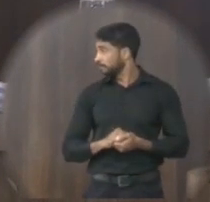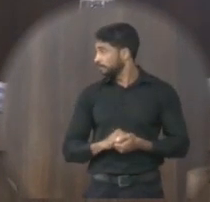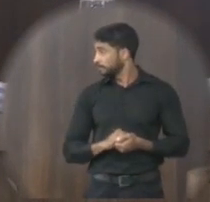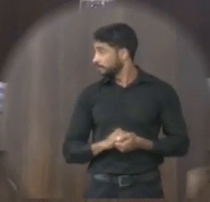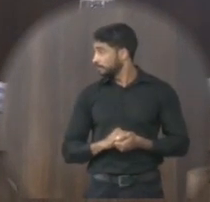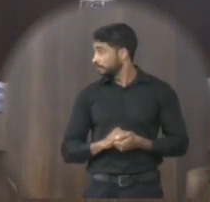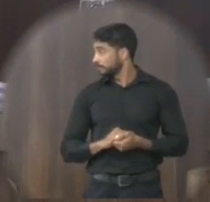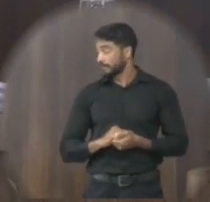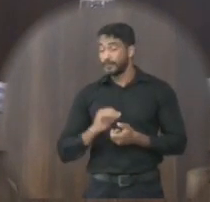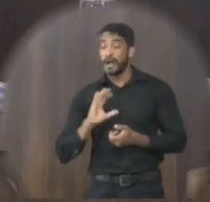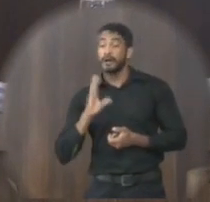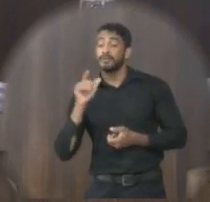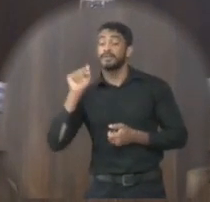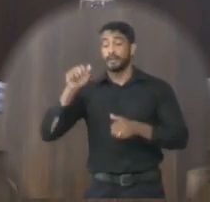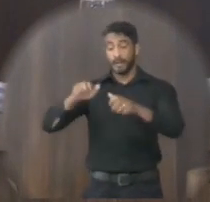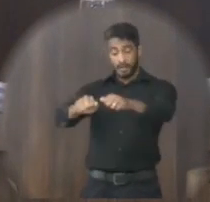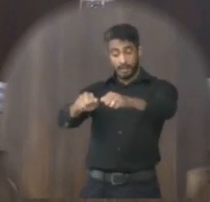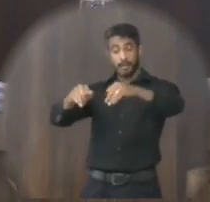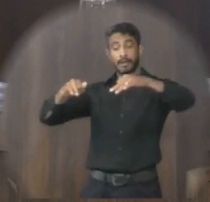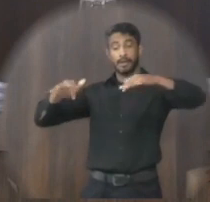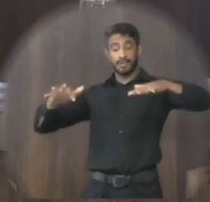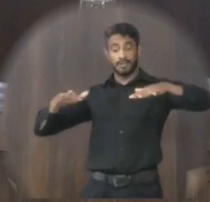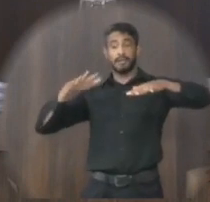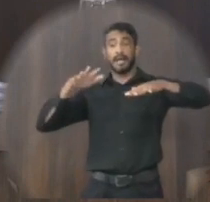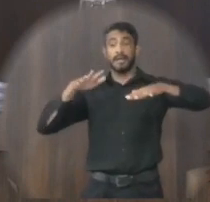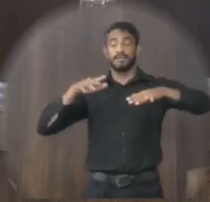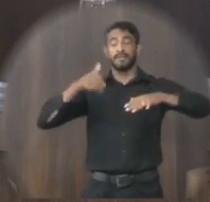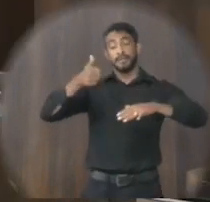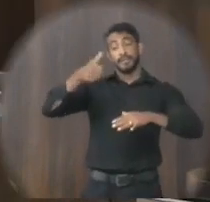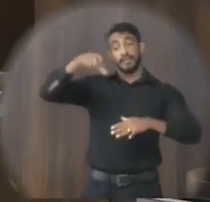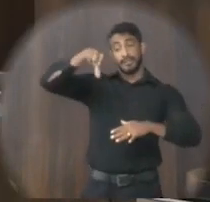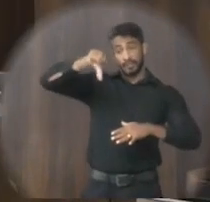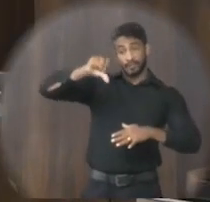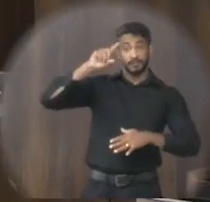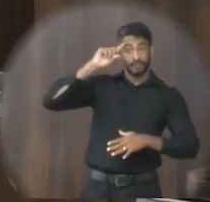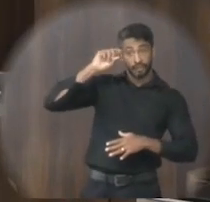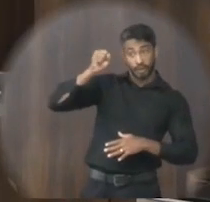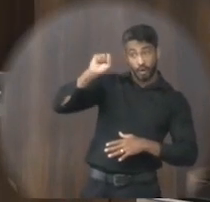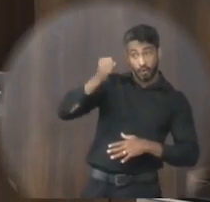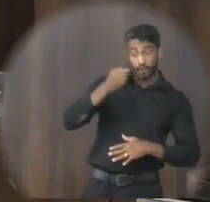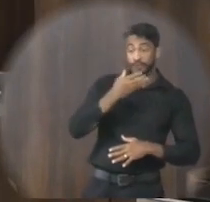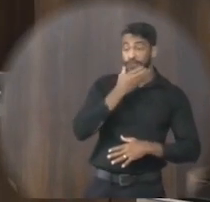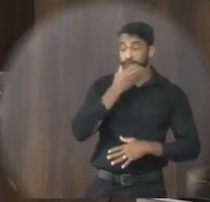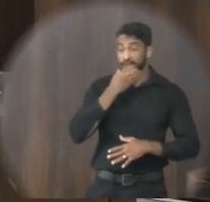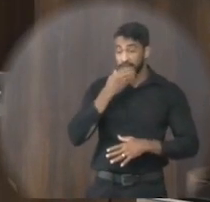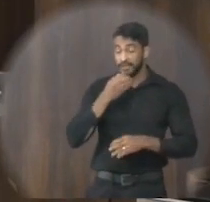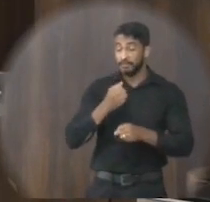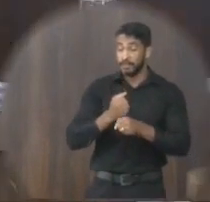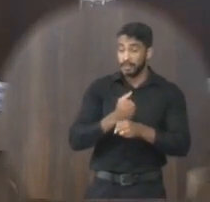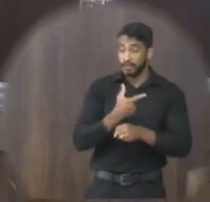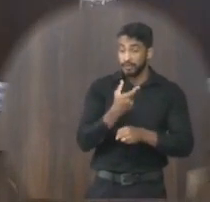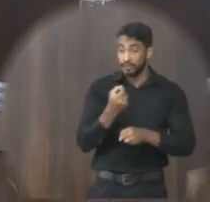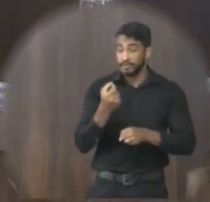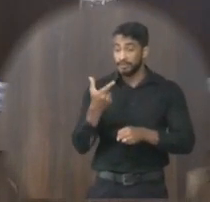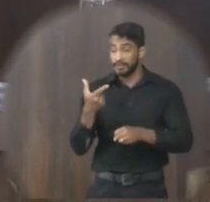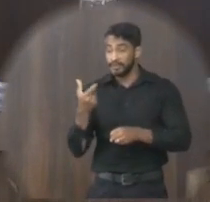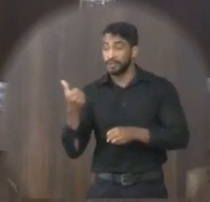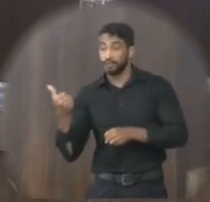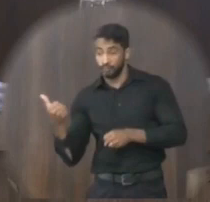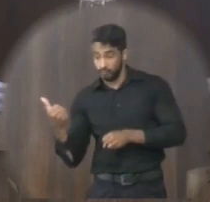Acontecer no centro cultural Marli Sarney Às 19h do dia 8 de dezembro de 2021